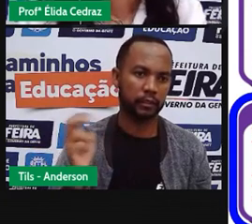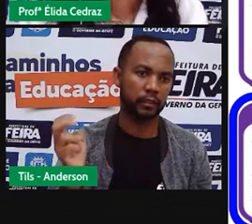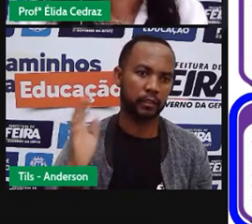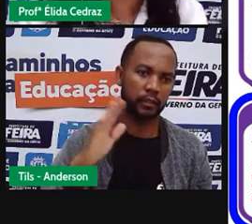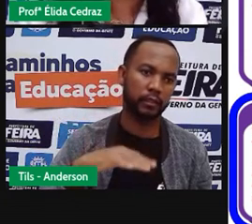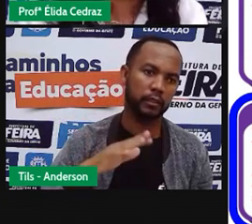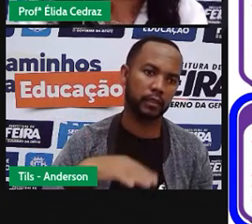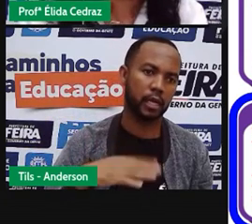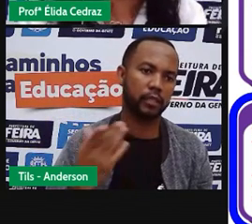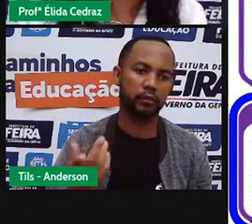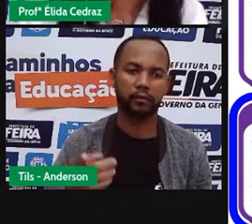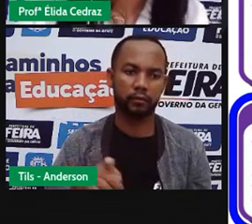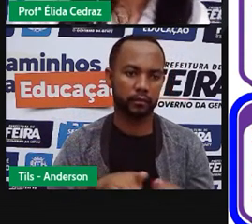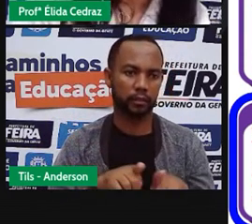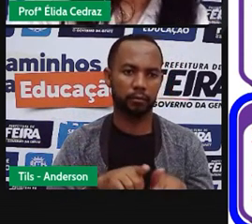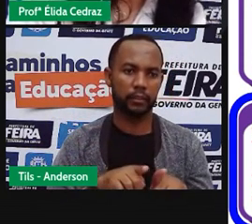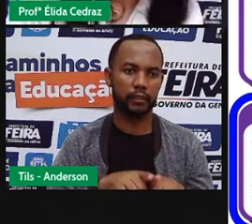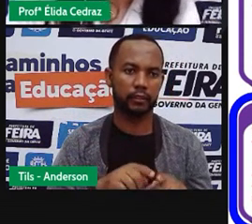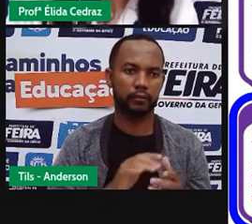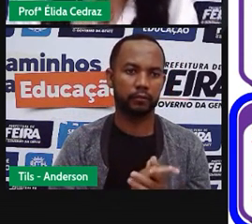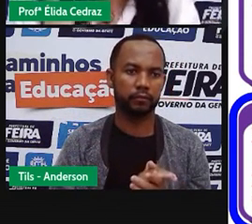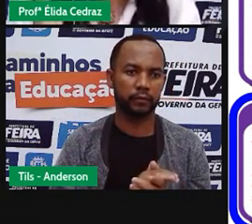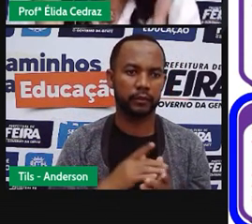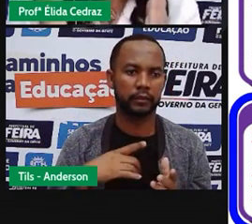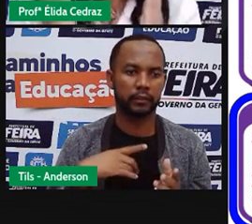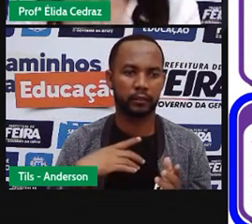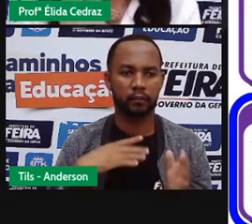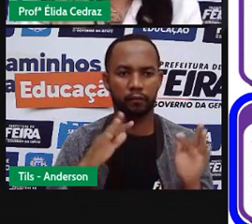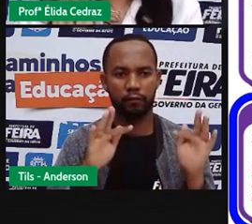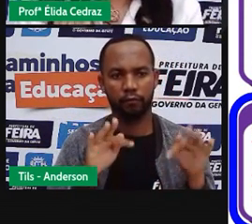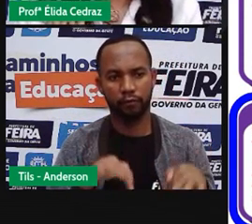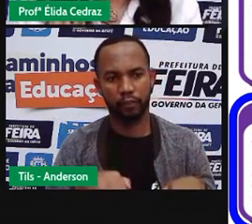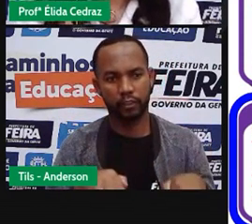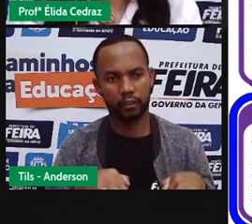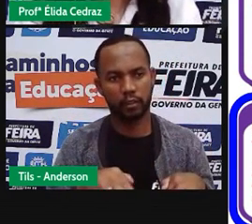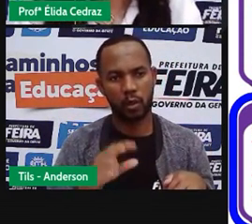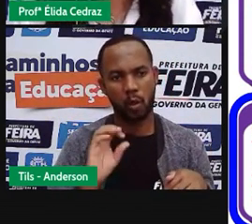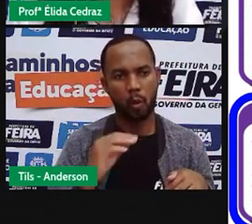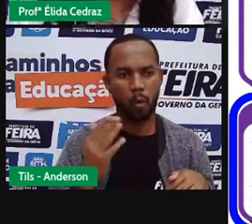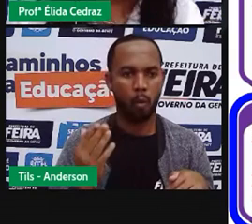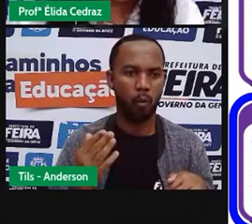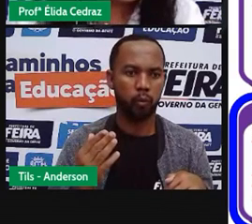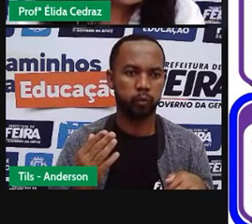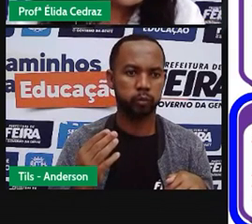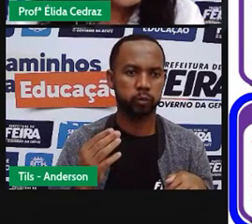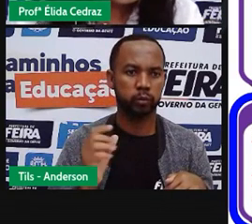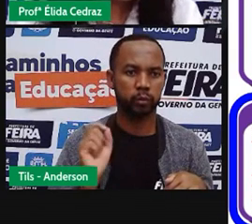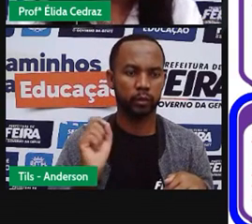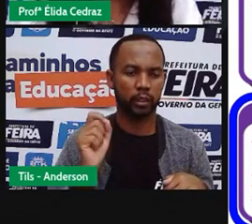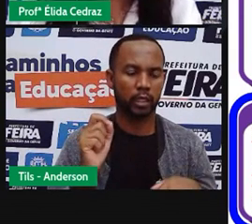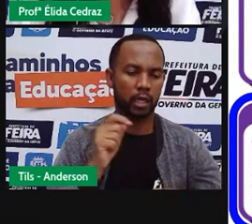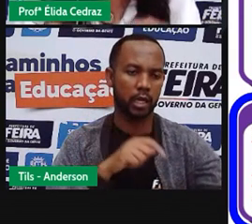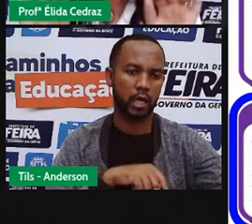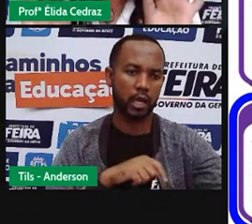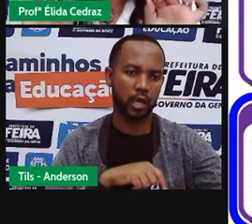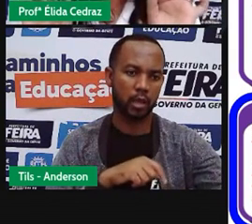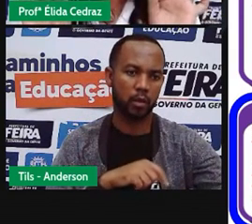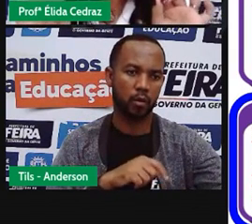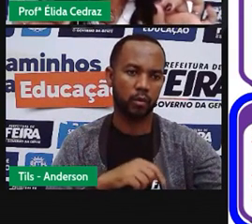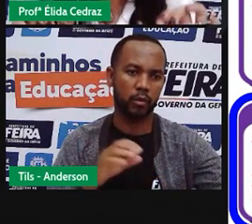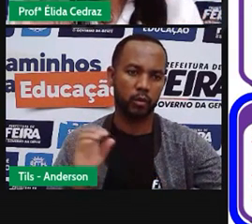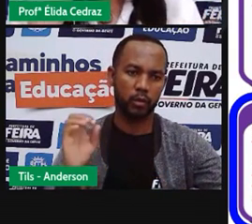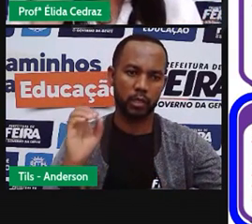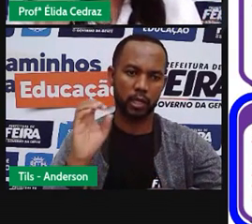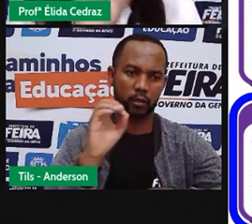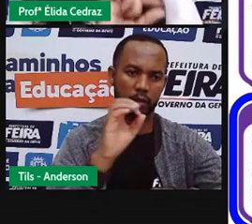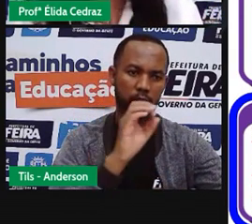quatro horas de um dia terminando a badalada da meia noite ou quando o relógio chega lá no zero